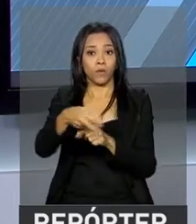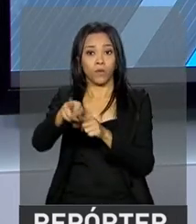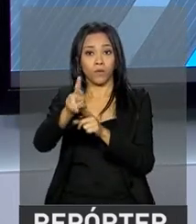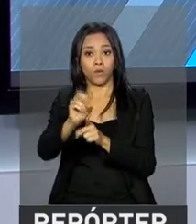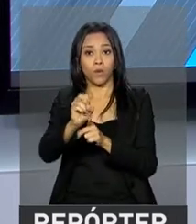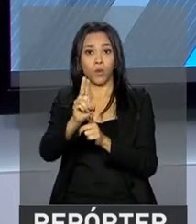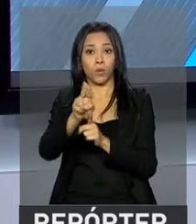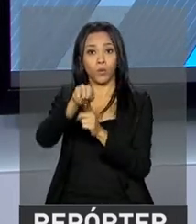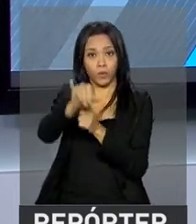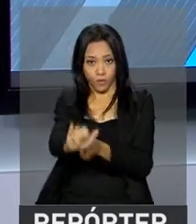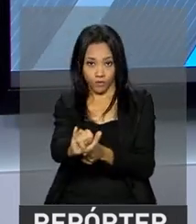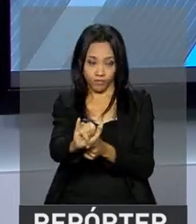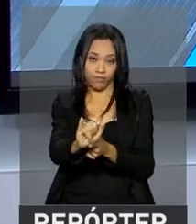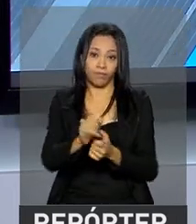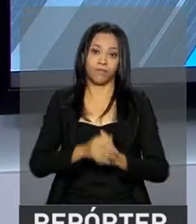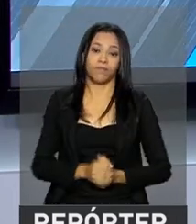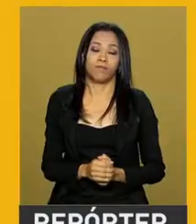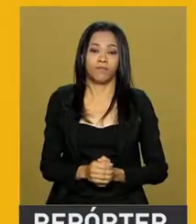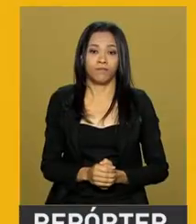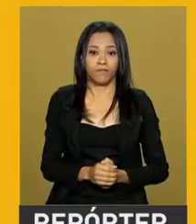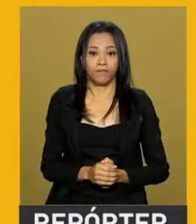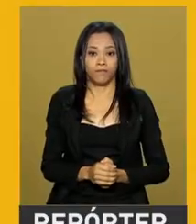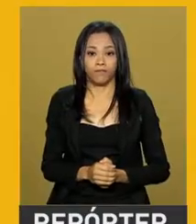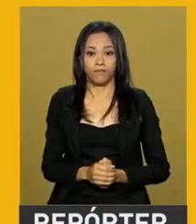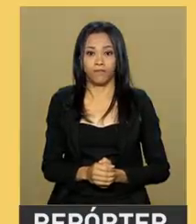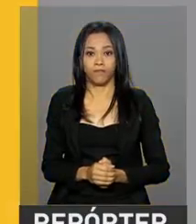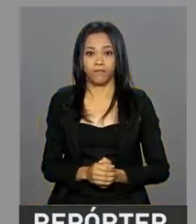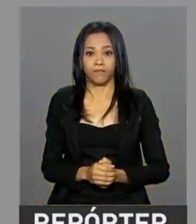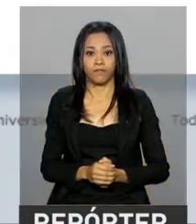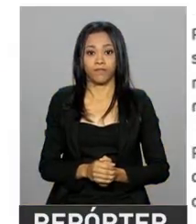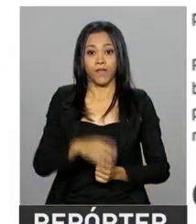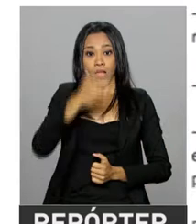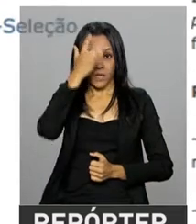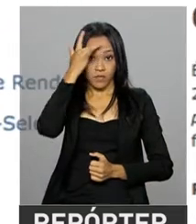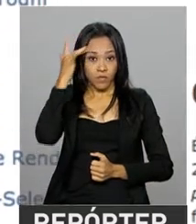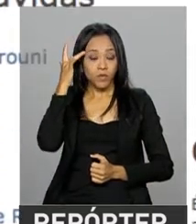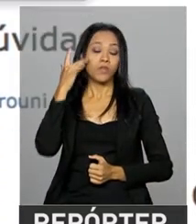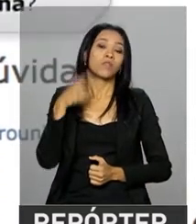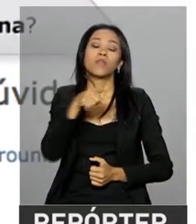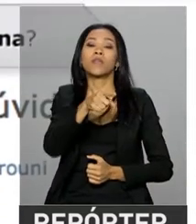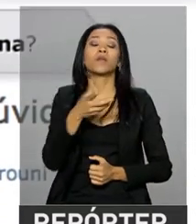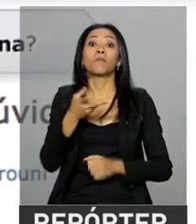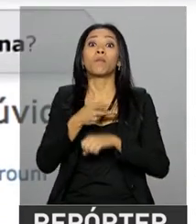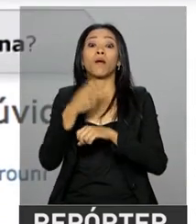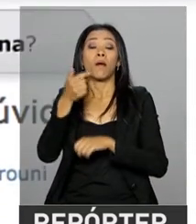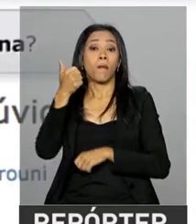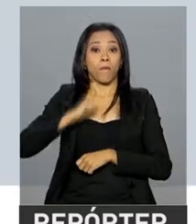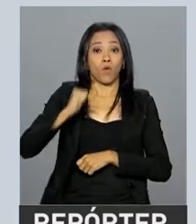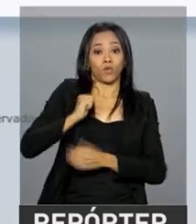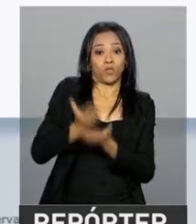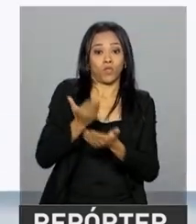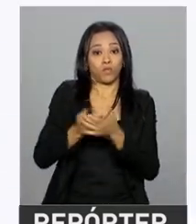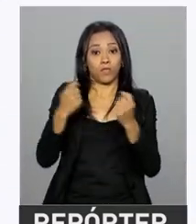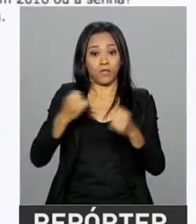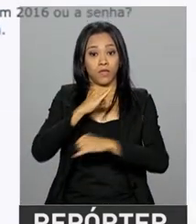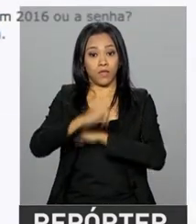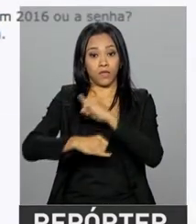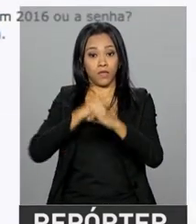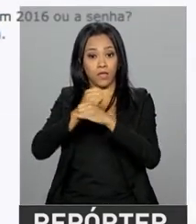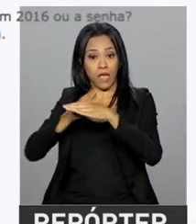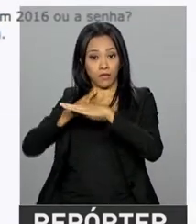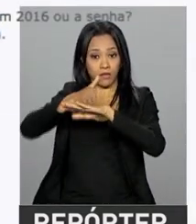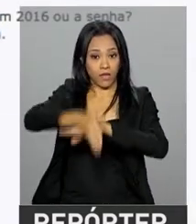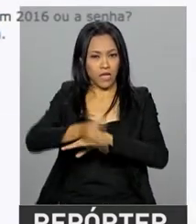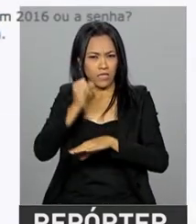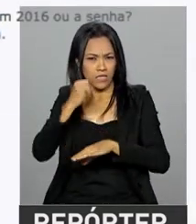programa Universidade para Todos. Os candidatos a uma bolsa pelo ProUni devem acessar o site. Para conferir